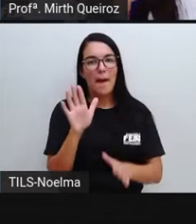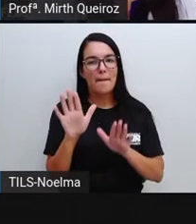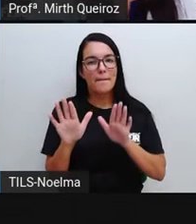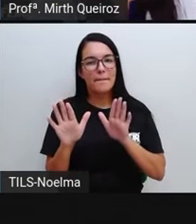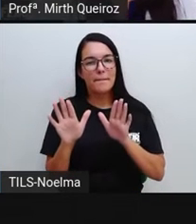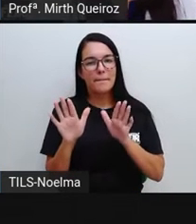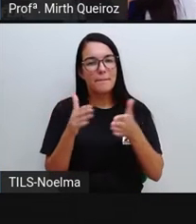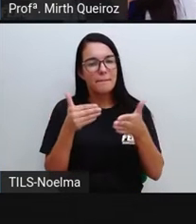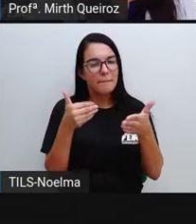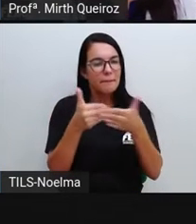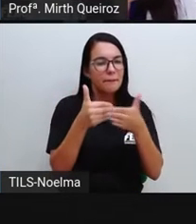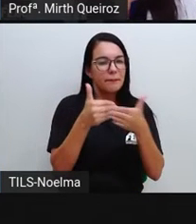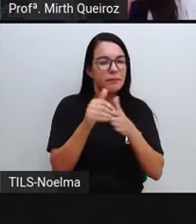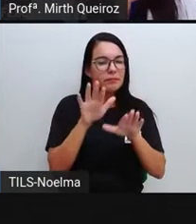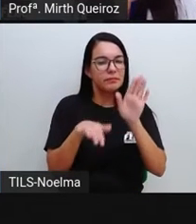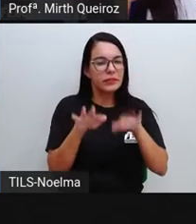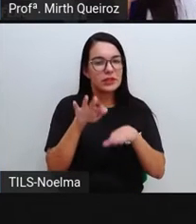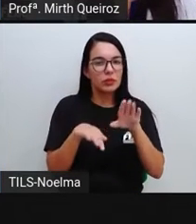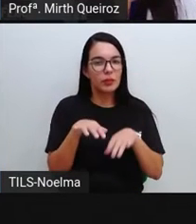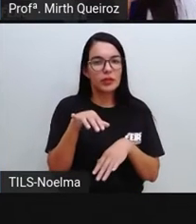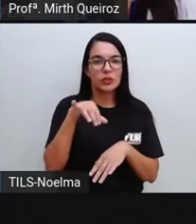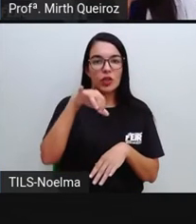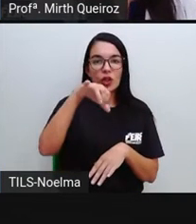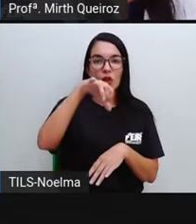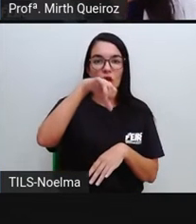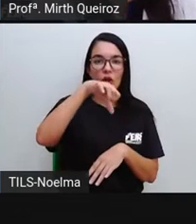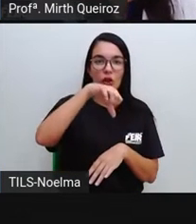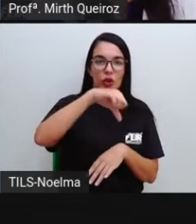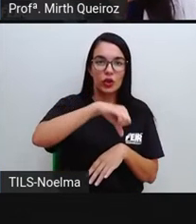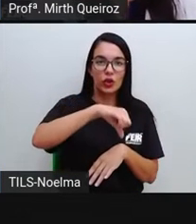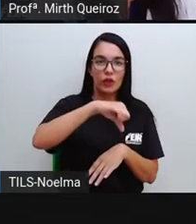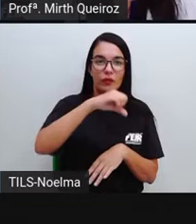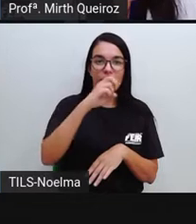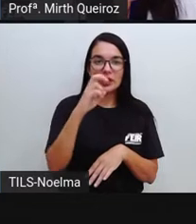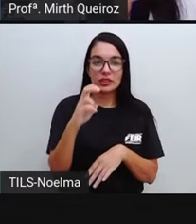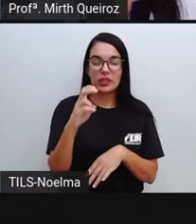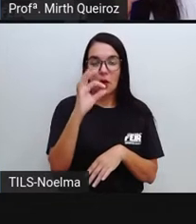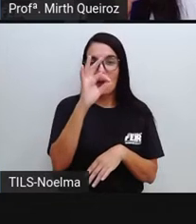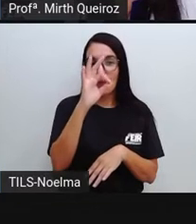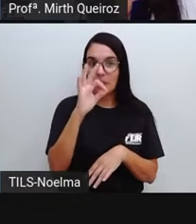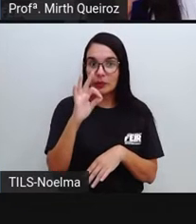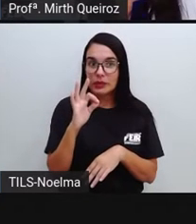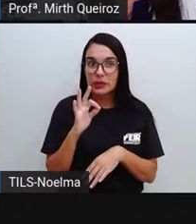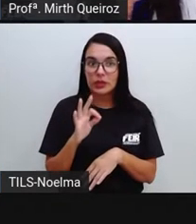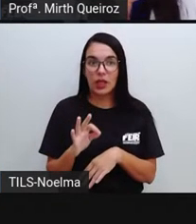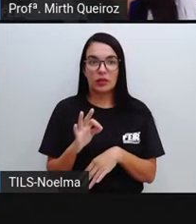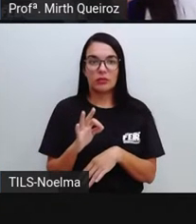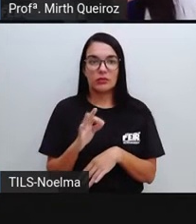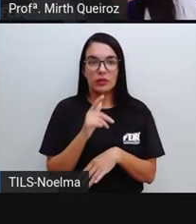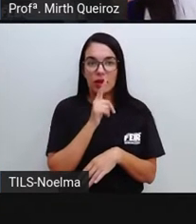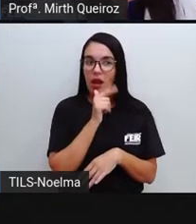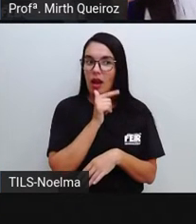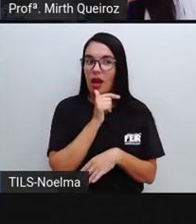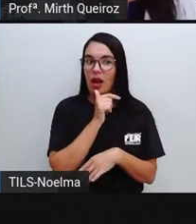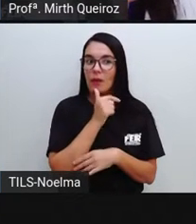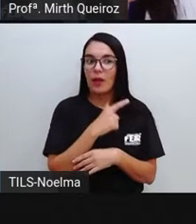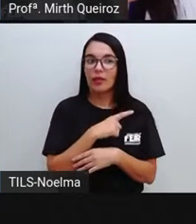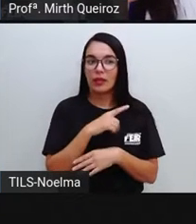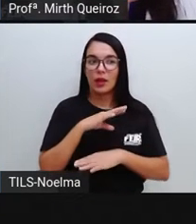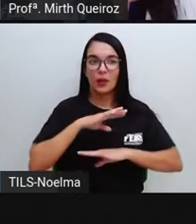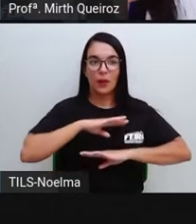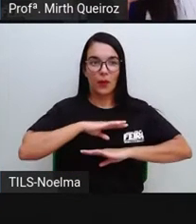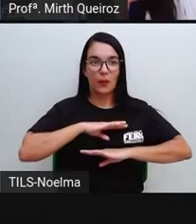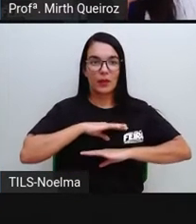vai ser quase 70% do nosso corpo vai ser composto por água Em uma mulher, vamos ter mais ou menos 60